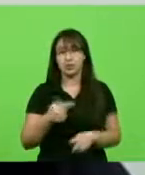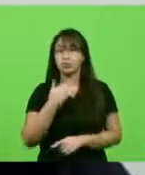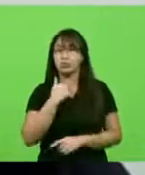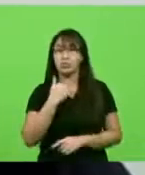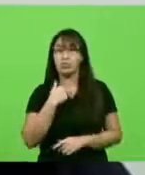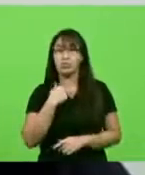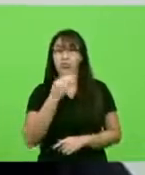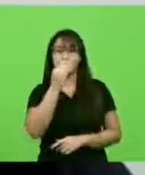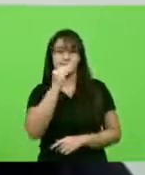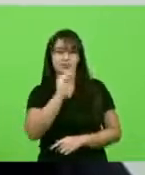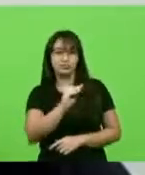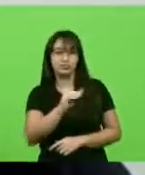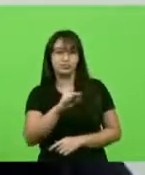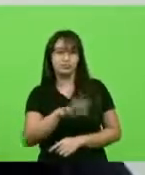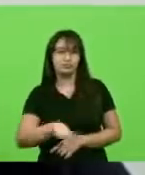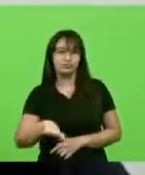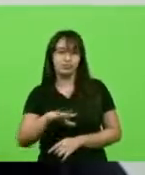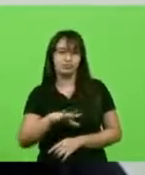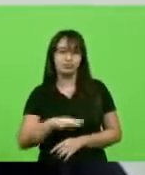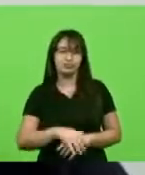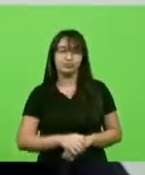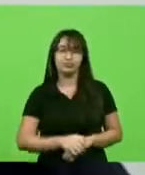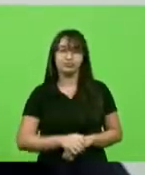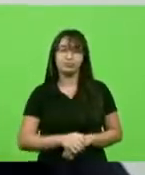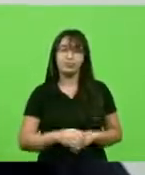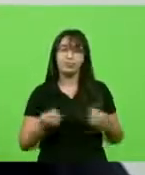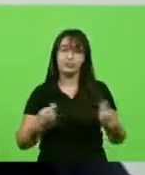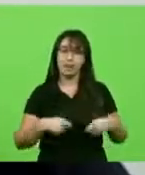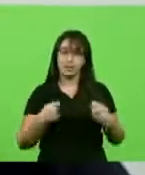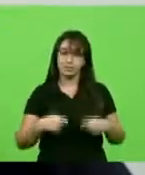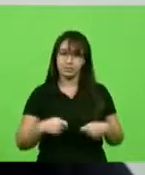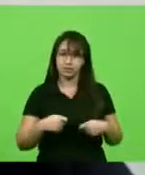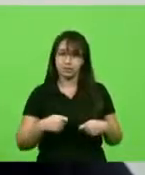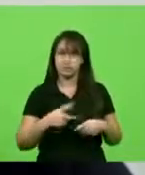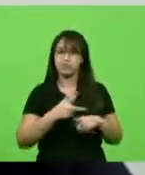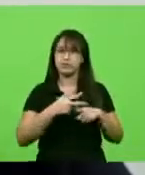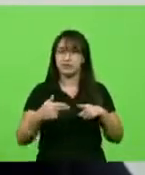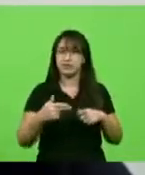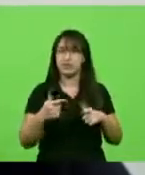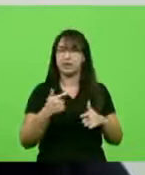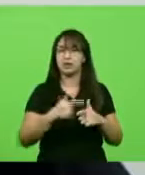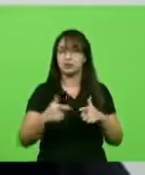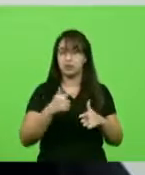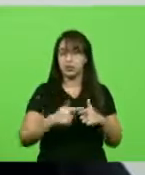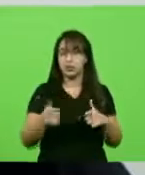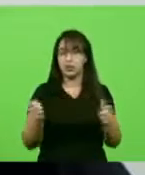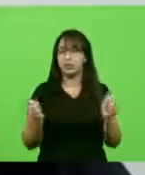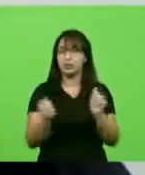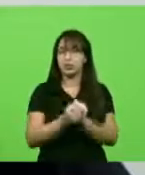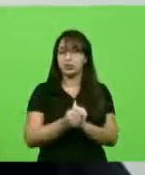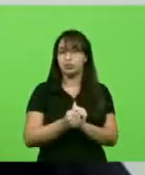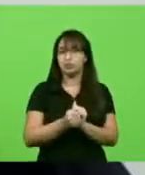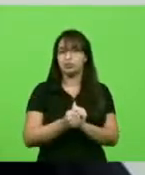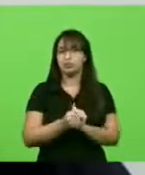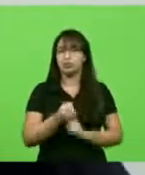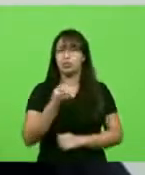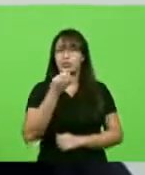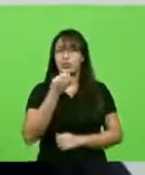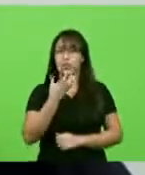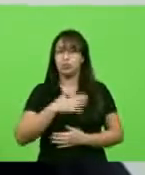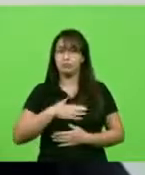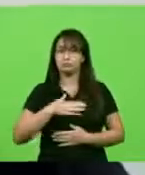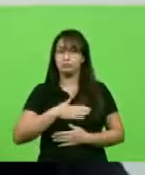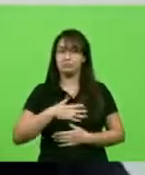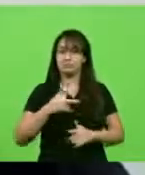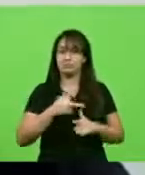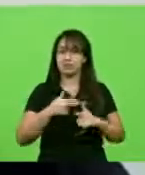por esse desgoverno. Vamos atravessar esse momento difícil com muita generosidade para vencer o ódio que